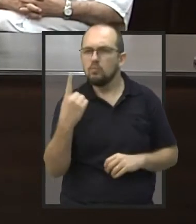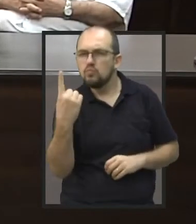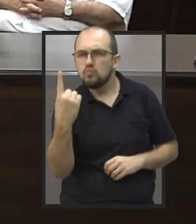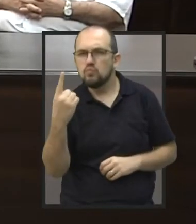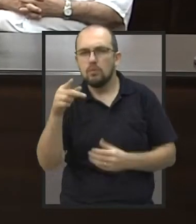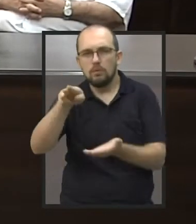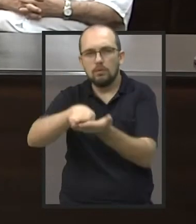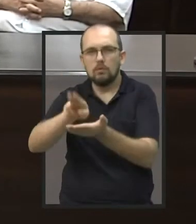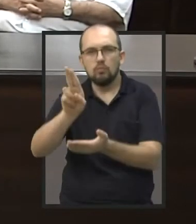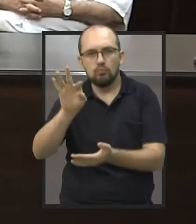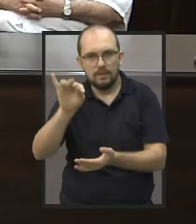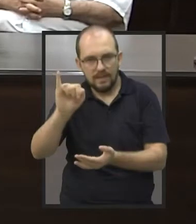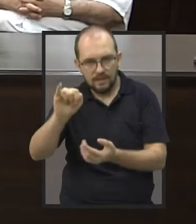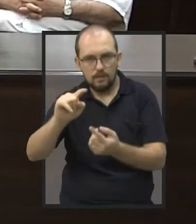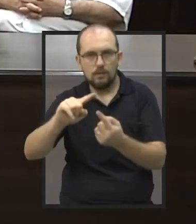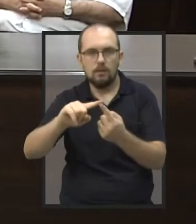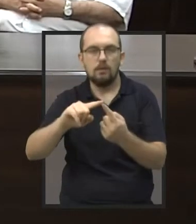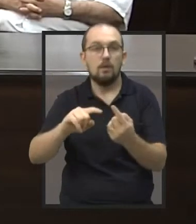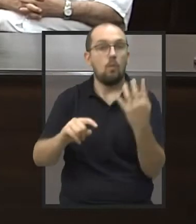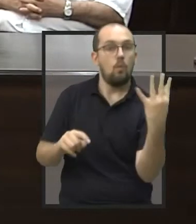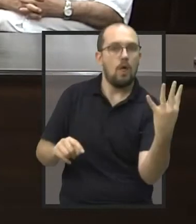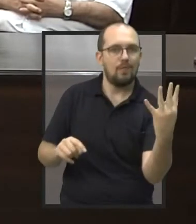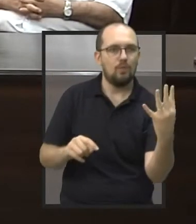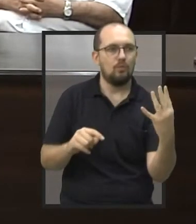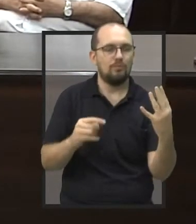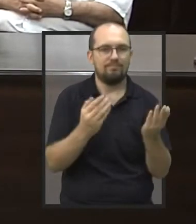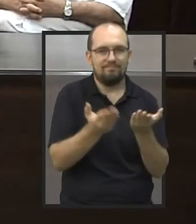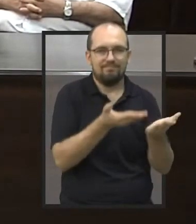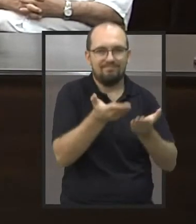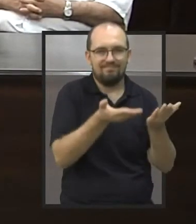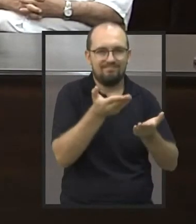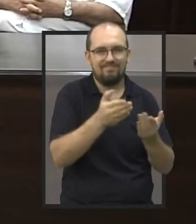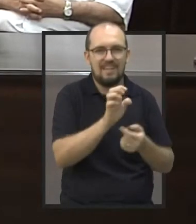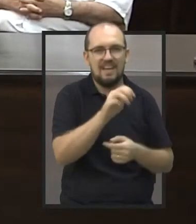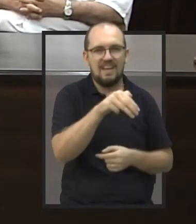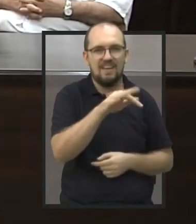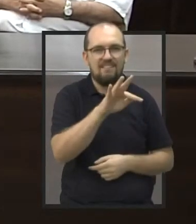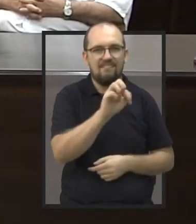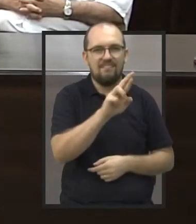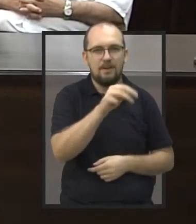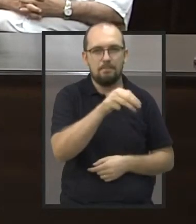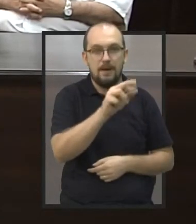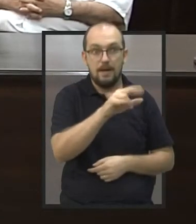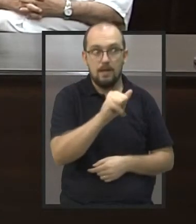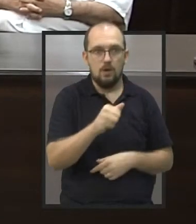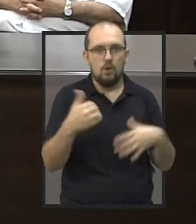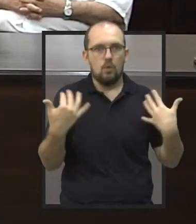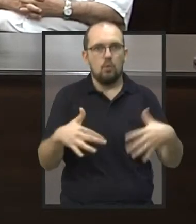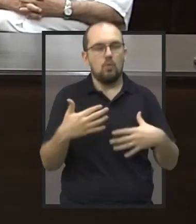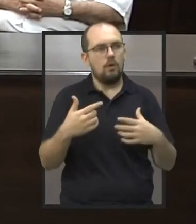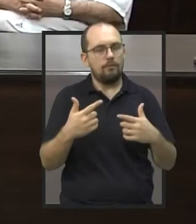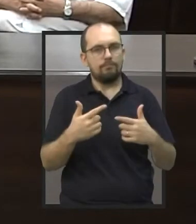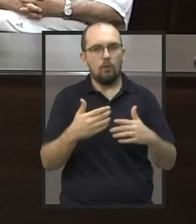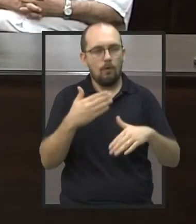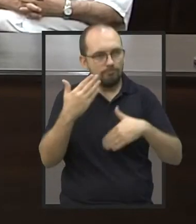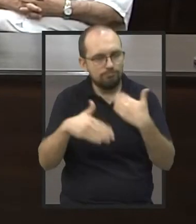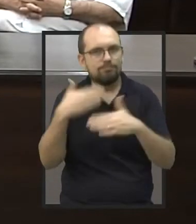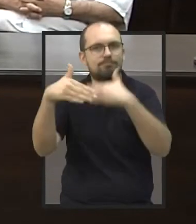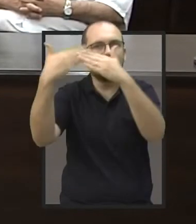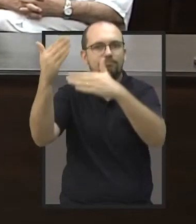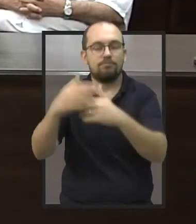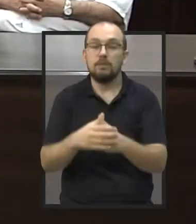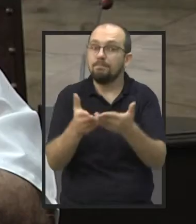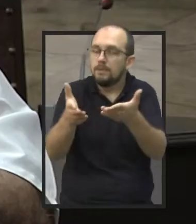e quatro na enfermaria neste momento, no dia que estamos gravando aqui. É um avanço, né, doutor? É muito